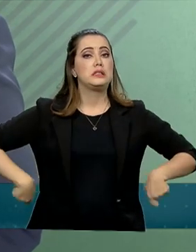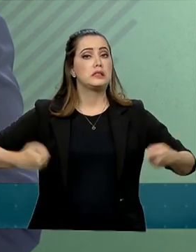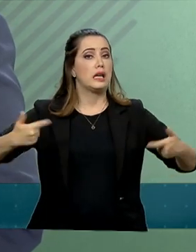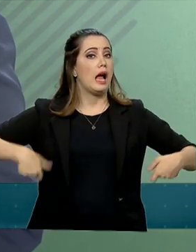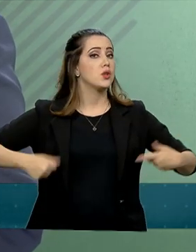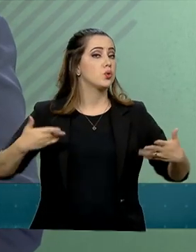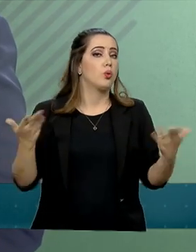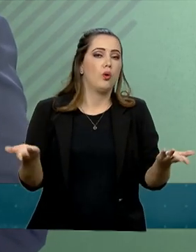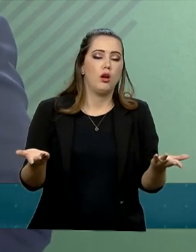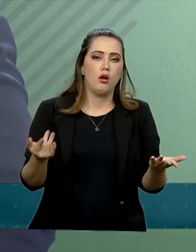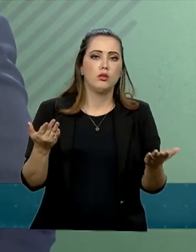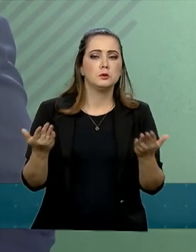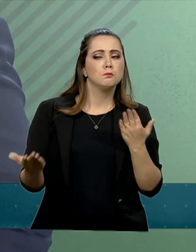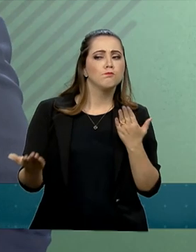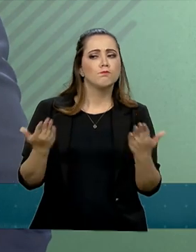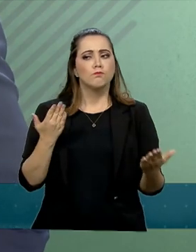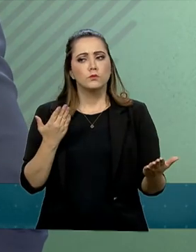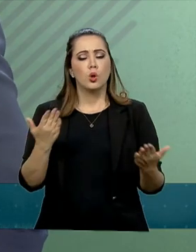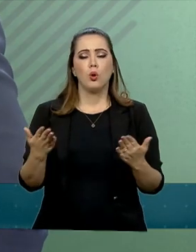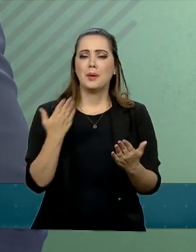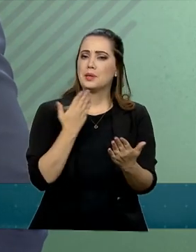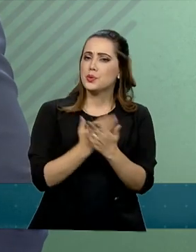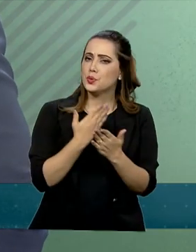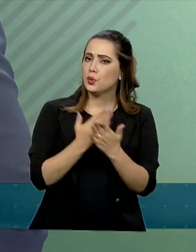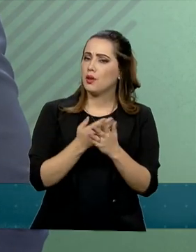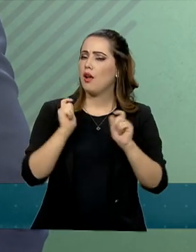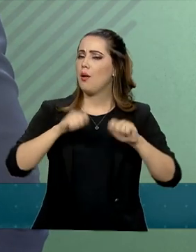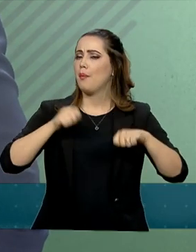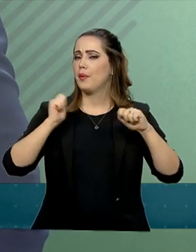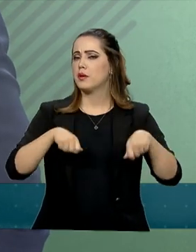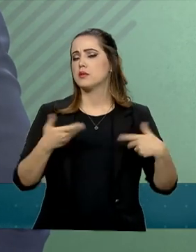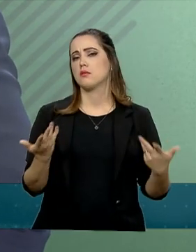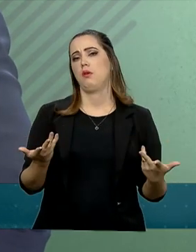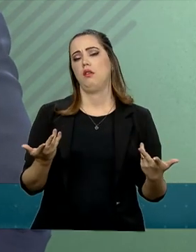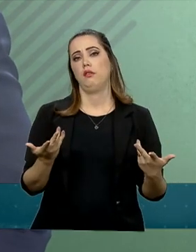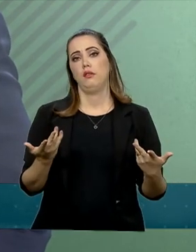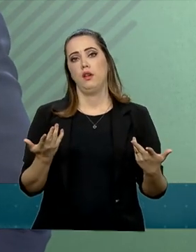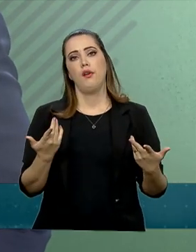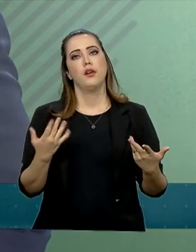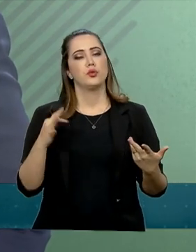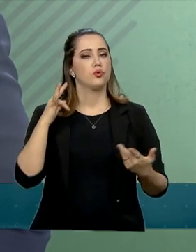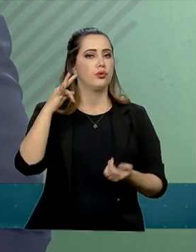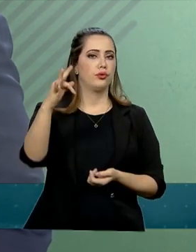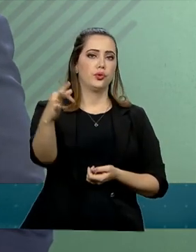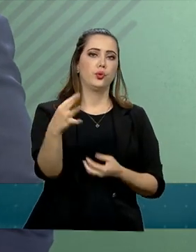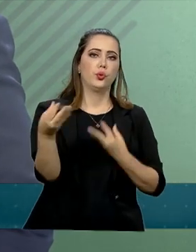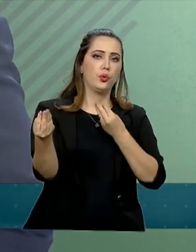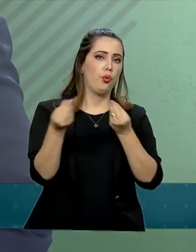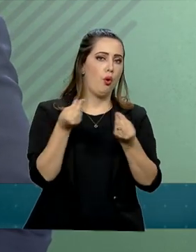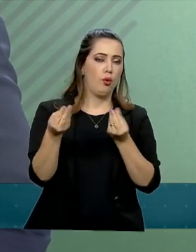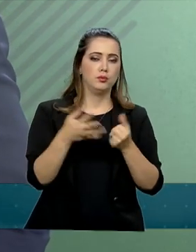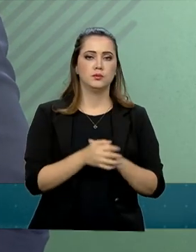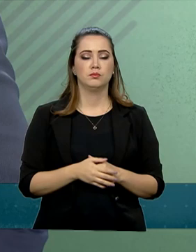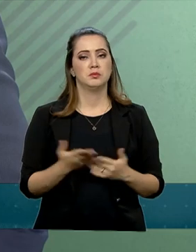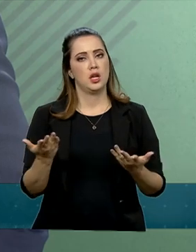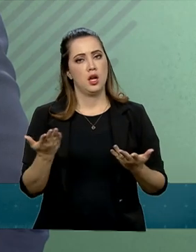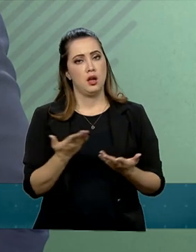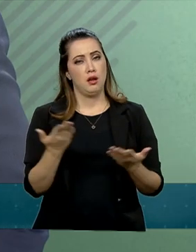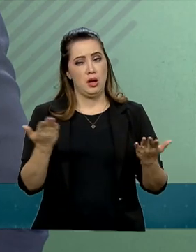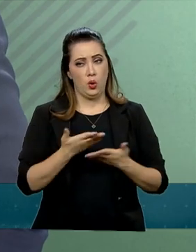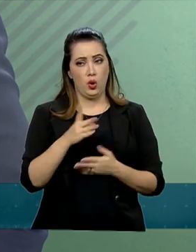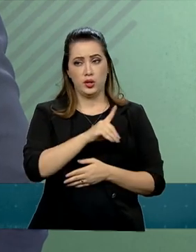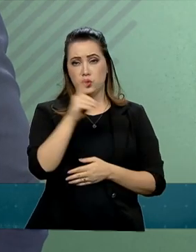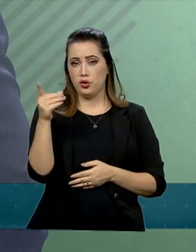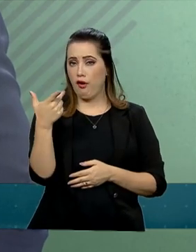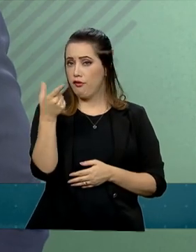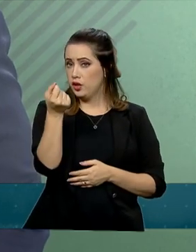estudar-se as possibilidades que estão por se realizarem ao longo do ano. Agora, proximamente, no dia 20,